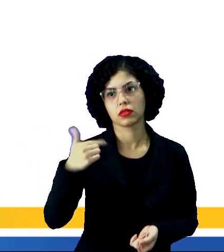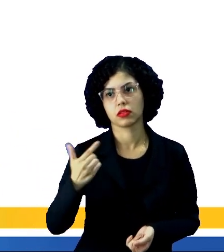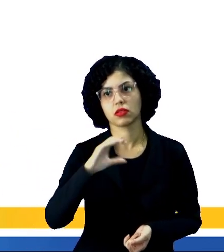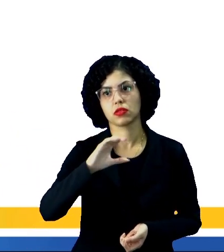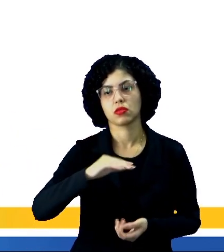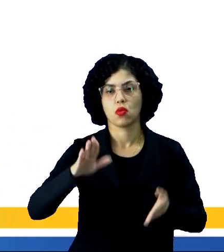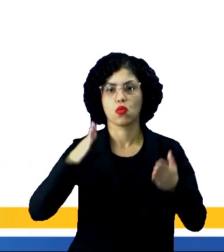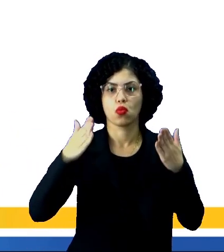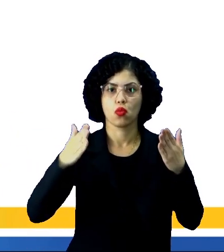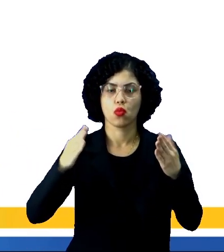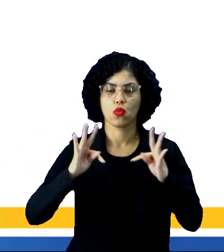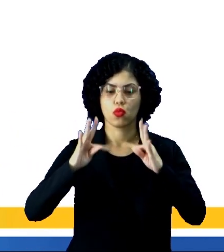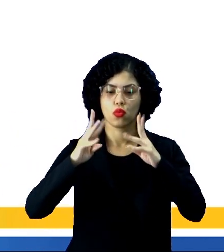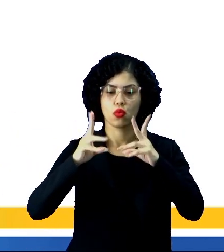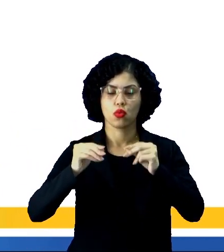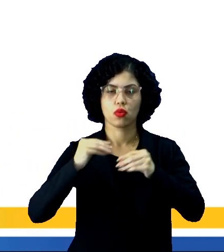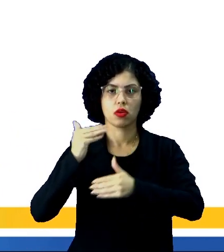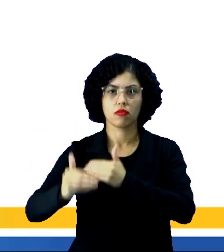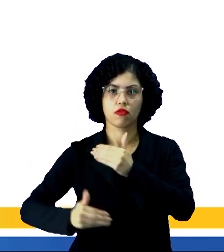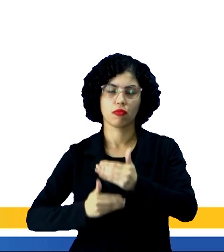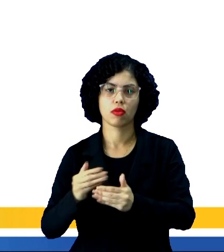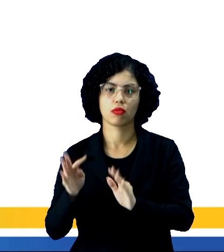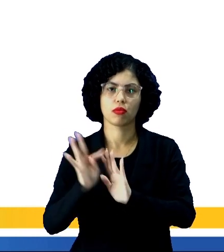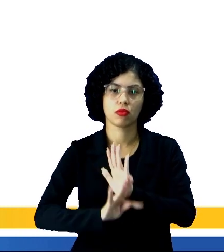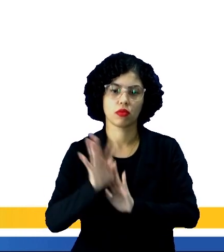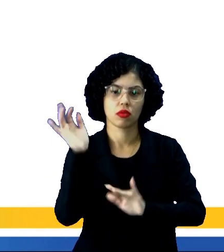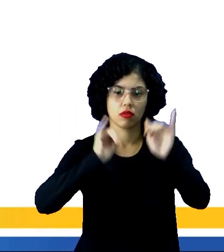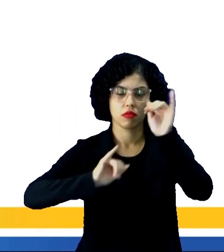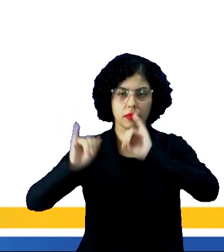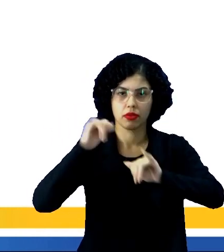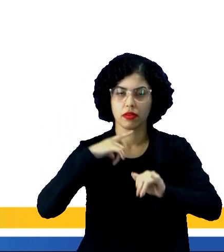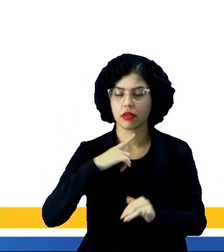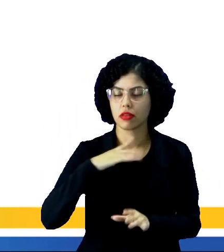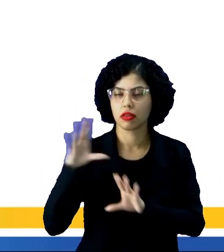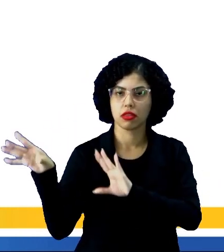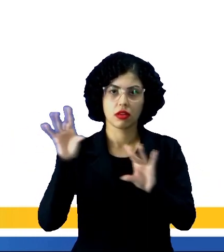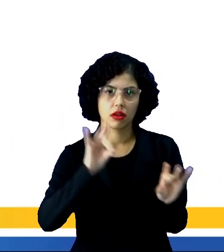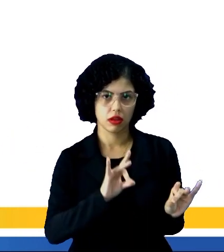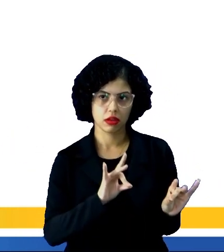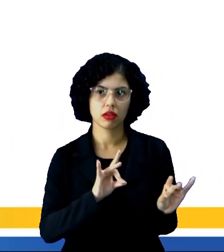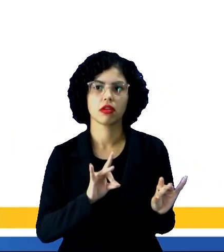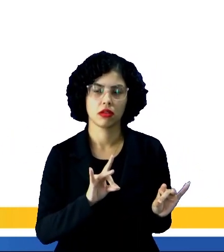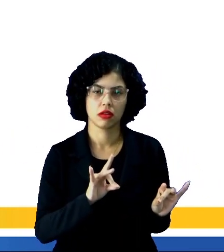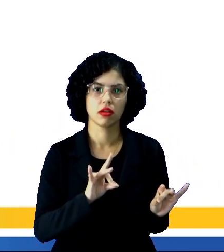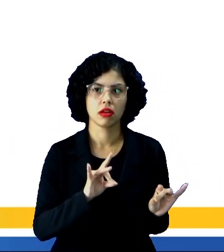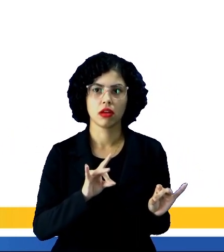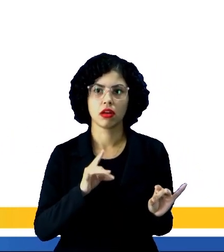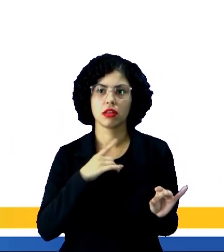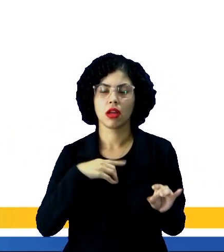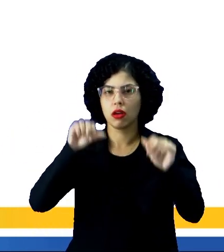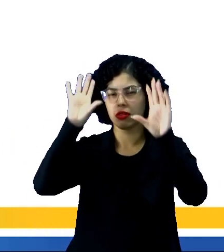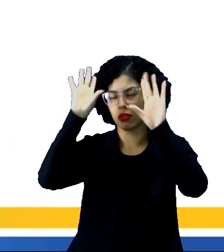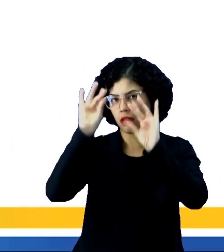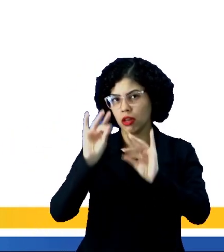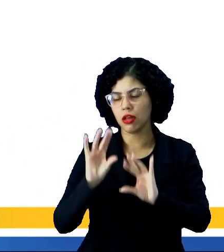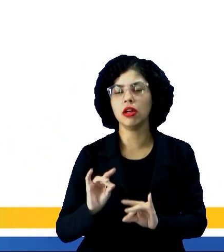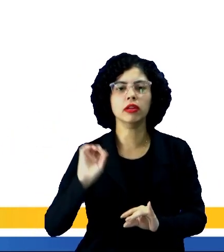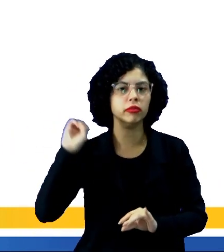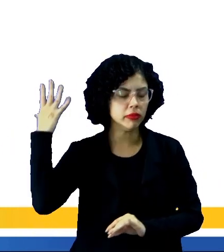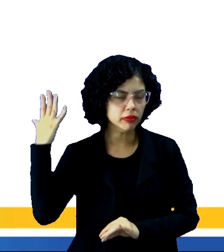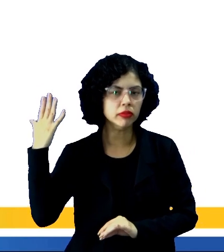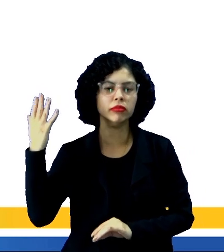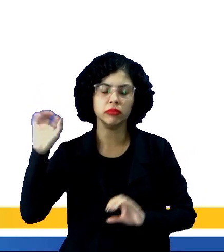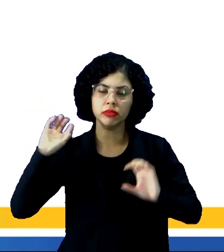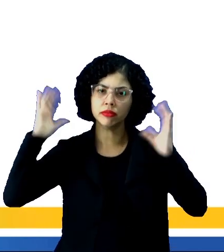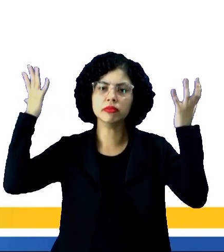corpo do texto. É todo o restante do texto, todas as informações que o texto traz sobre essa chuva de granizo, né? Sobre a